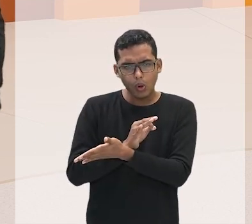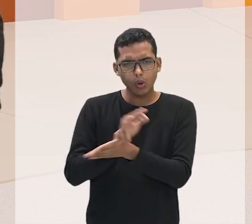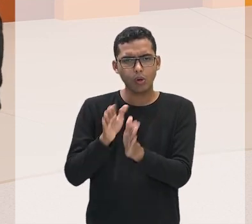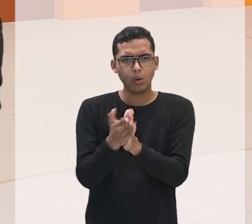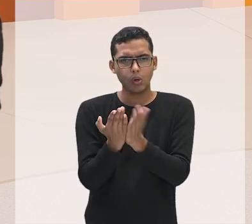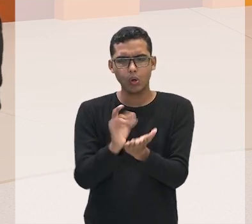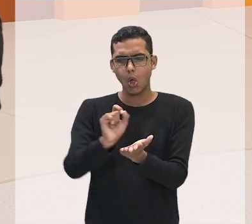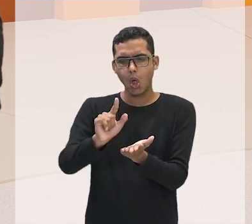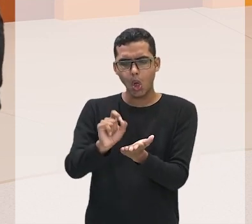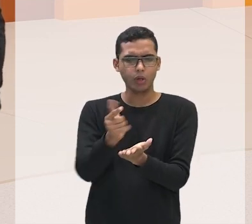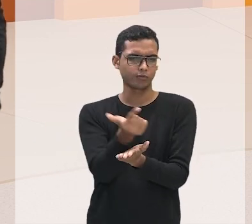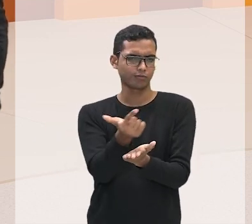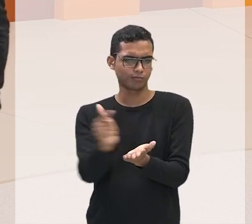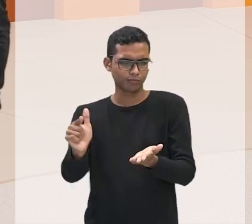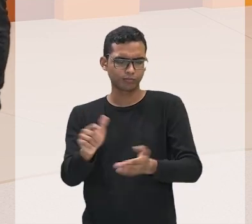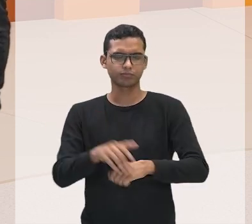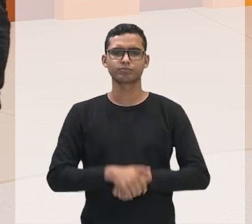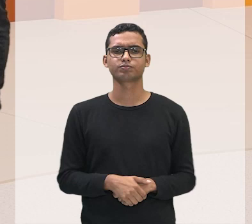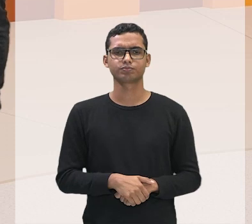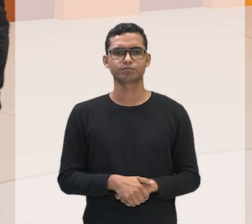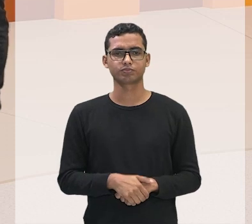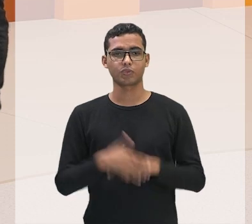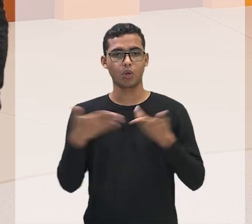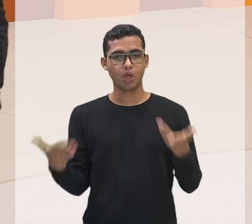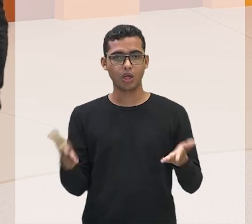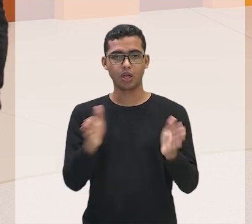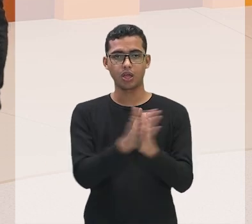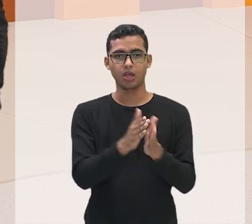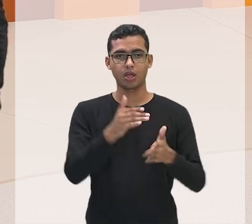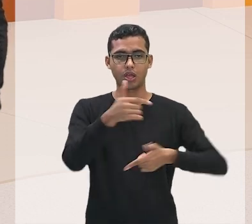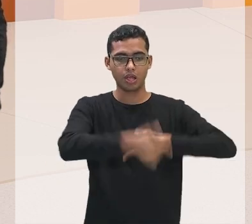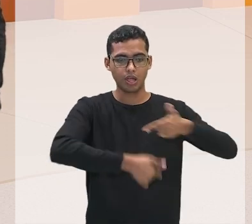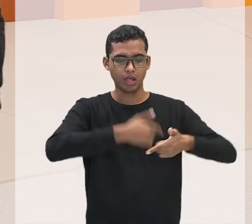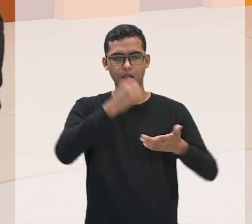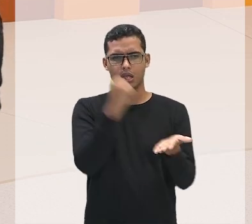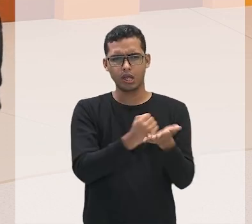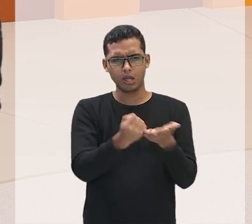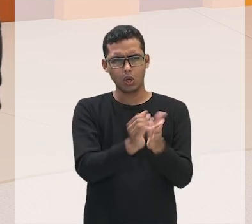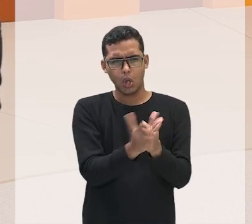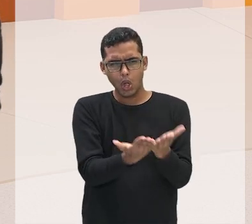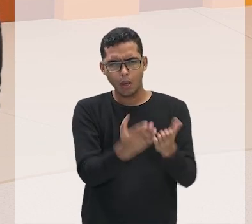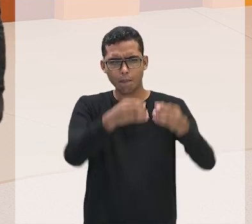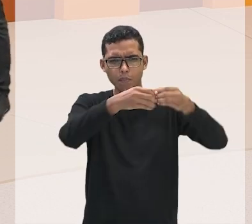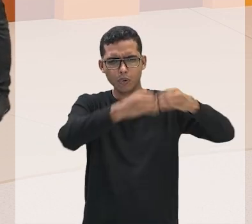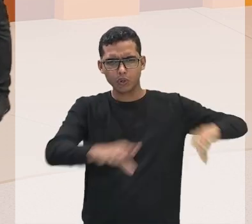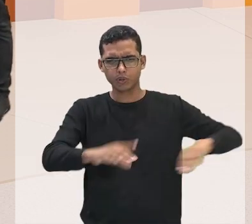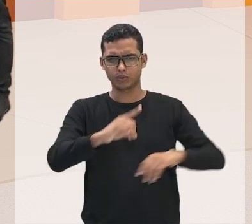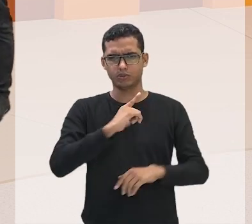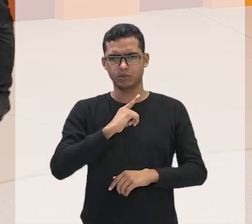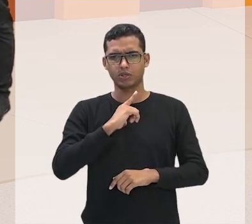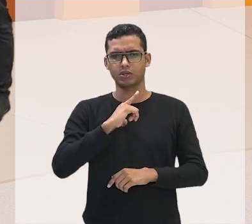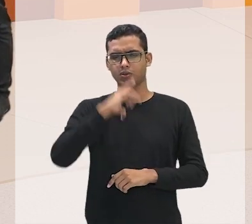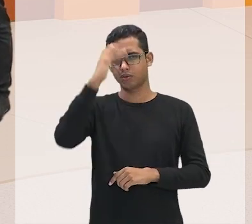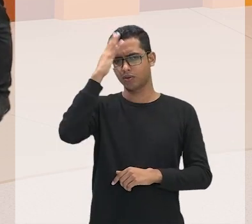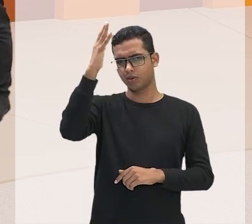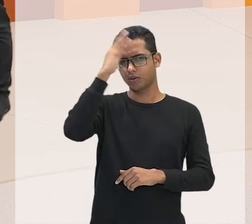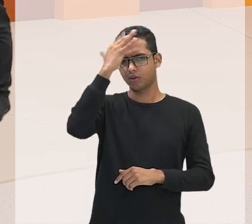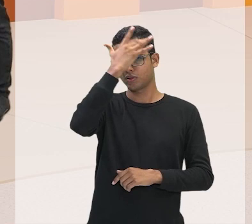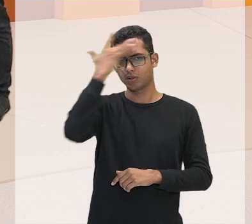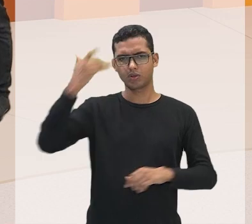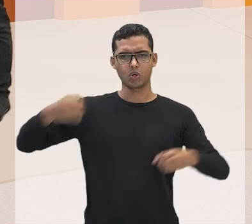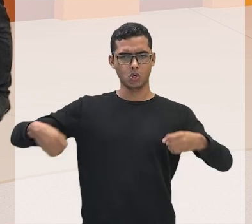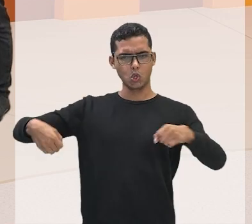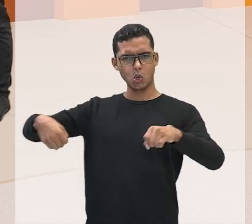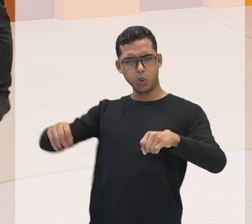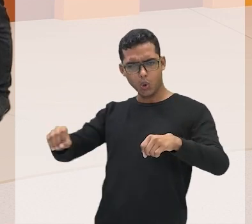assinada elas vão ter mais prejuízo do que benefício porque por exemplo imagine uma pessoa que trabalha como um mototaxista